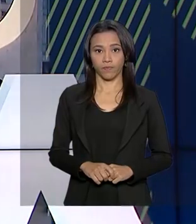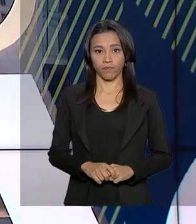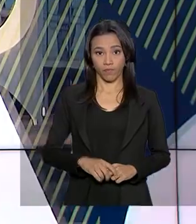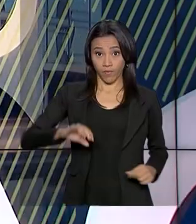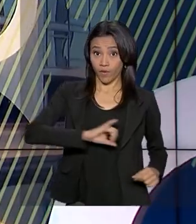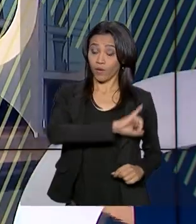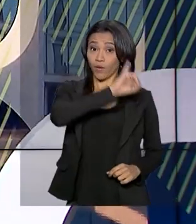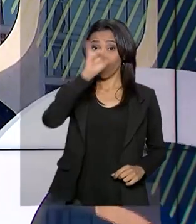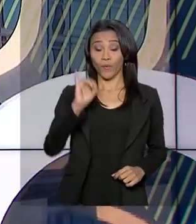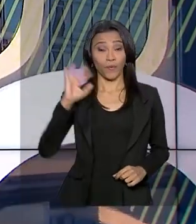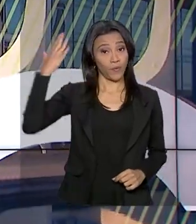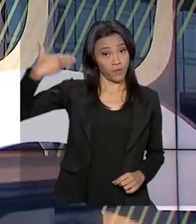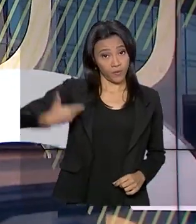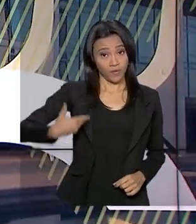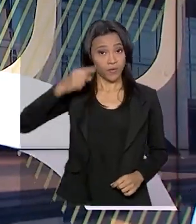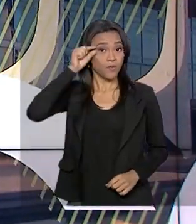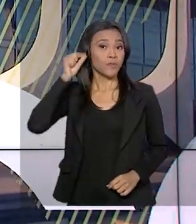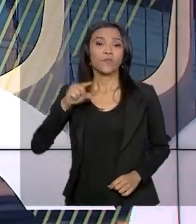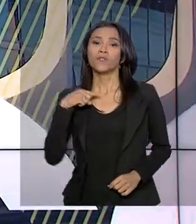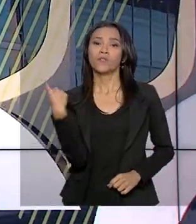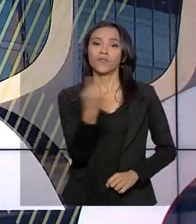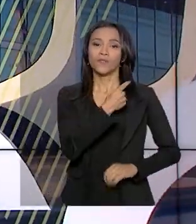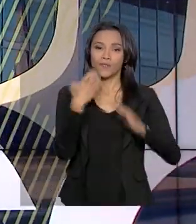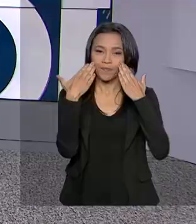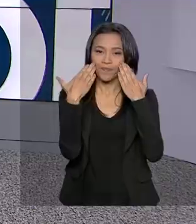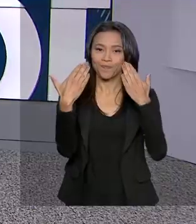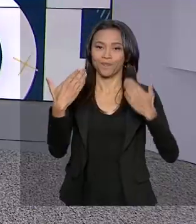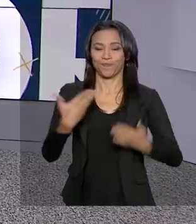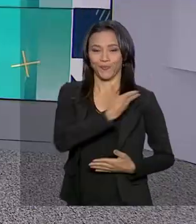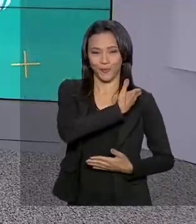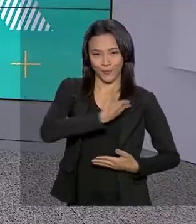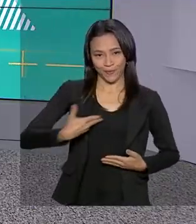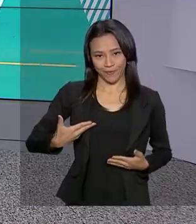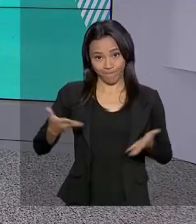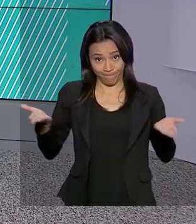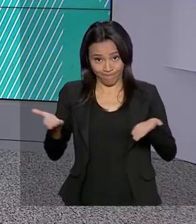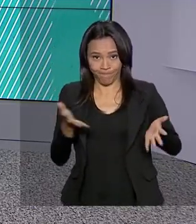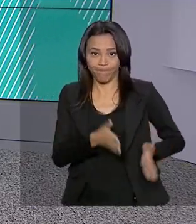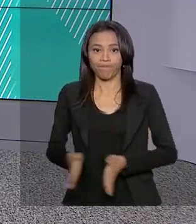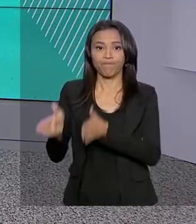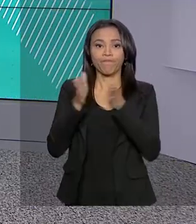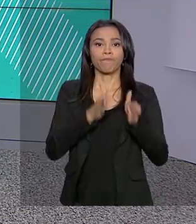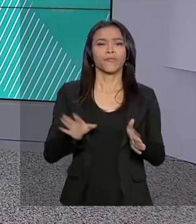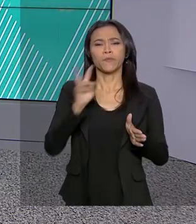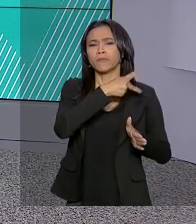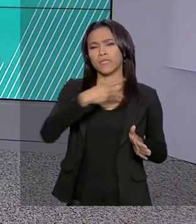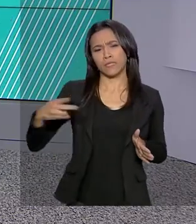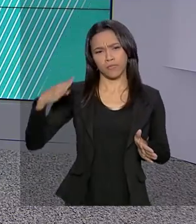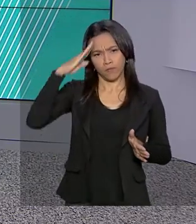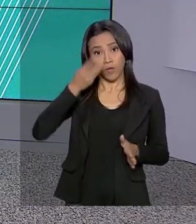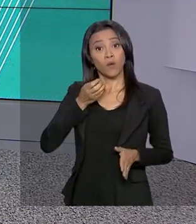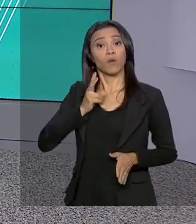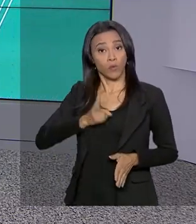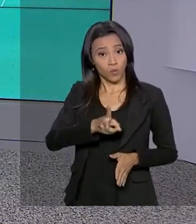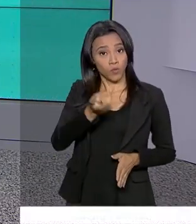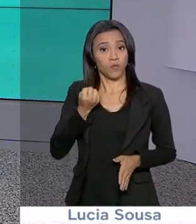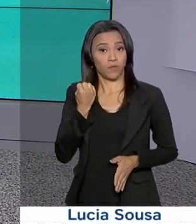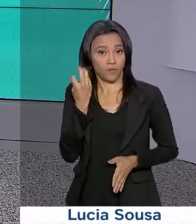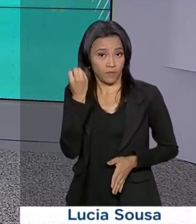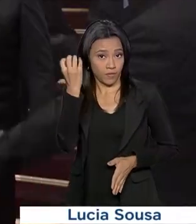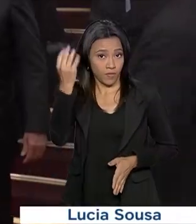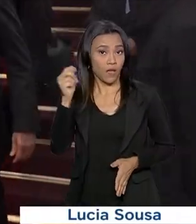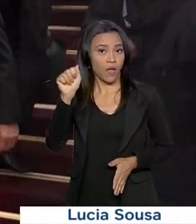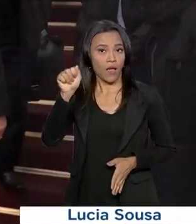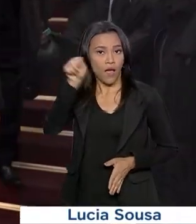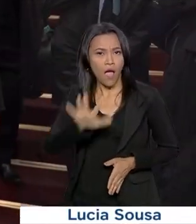Olá, eu sou Roberto Camargo e está no ar o Governo Agora. O presidente Jair Bolsonaro continua a viagem pela Ásia. Ele já